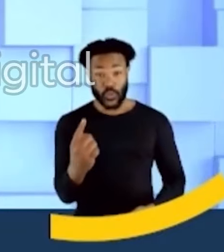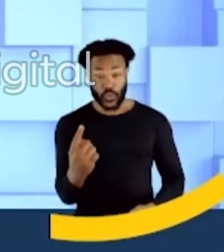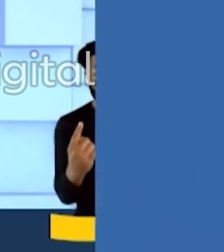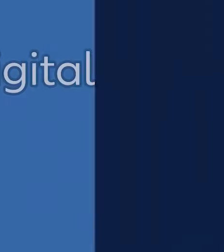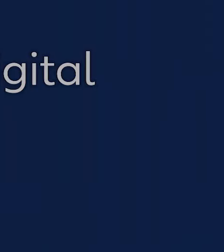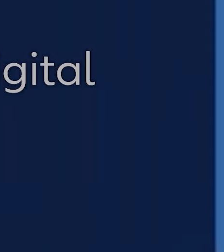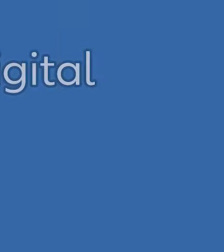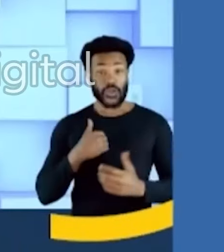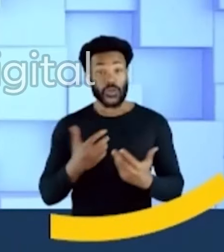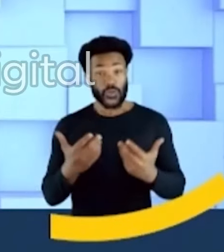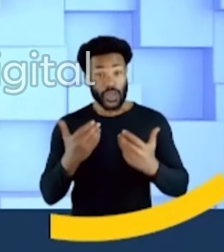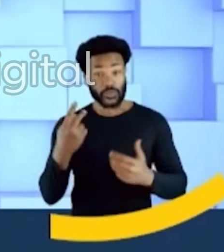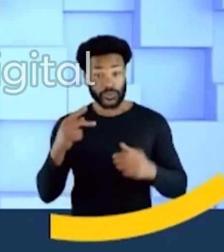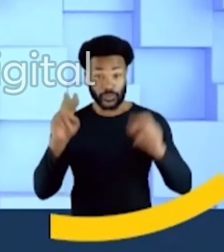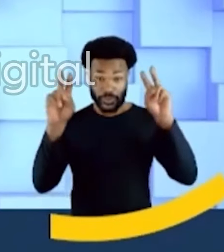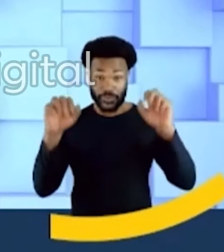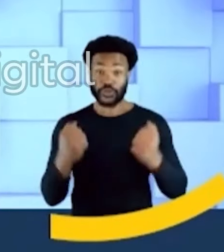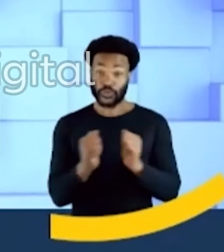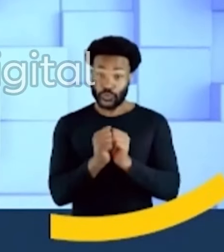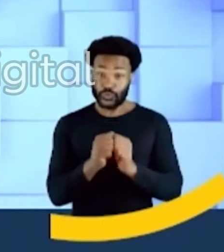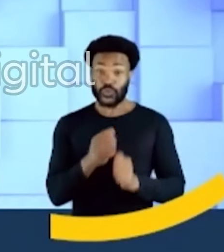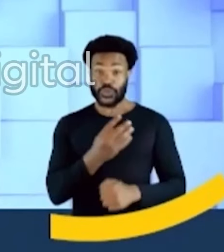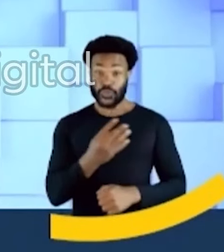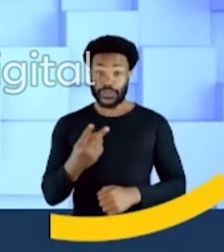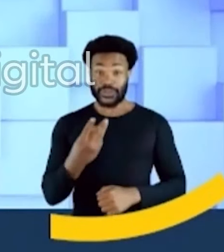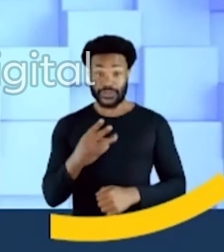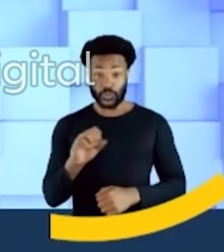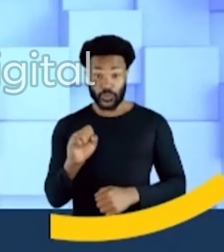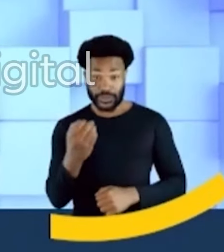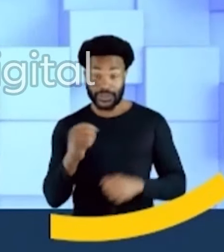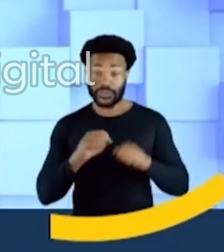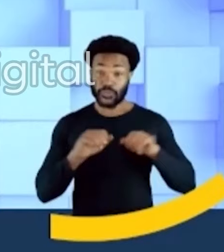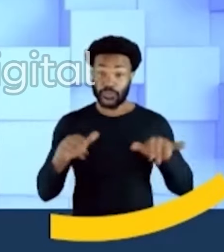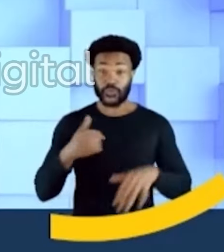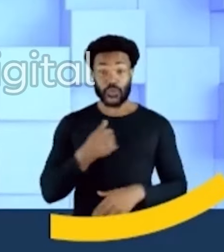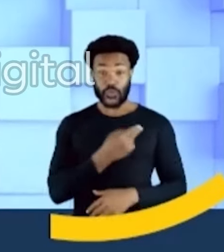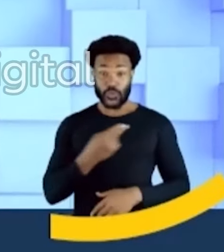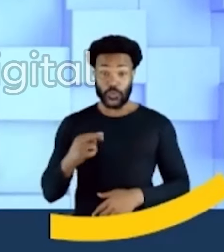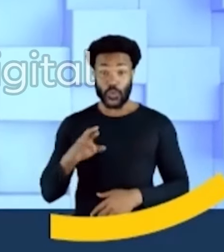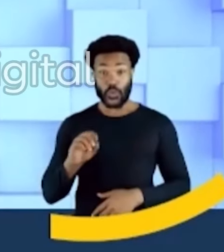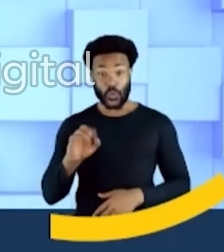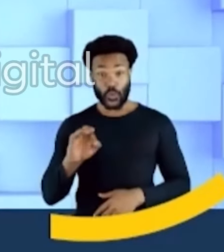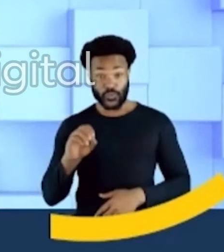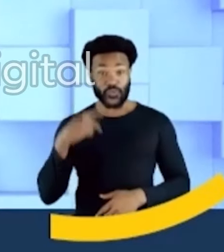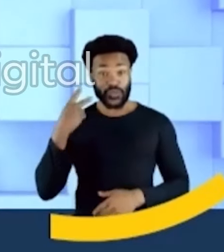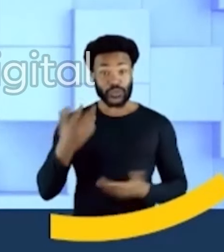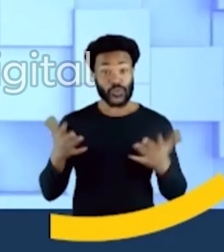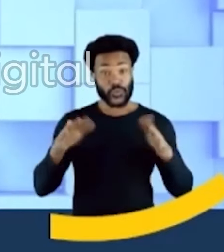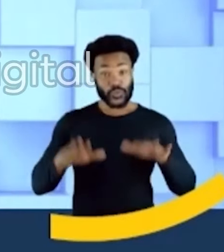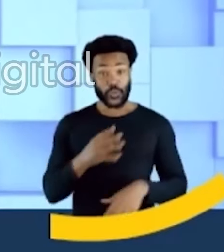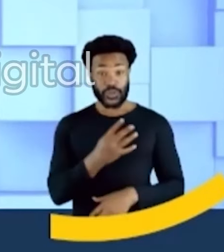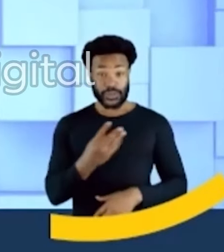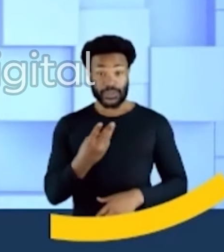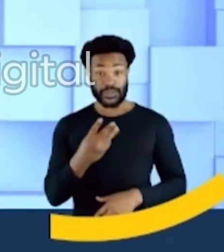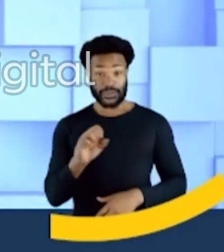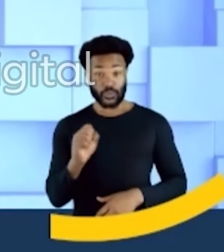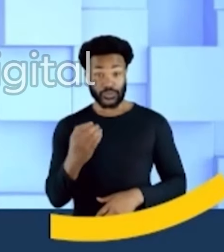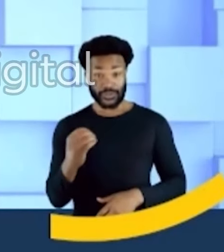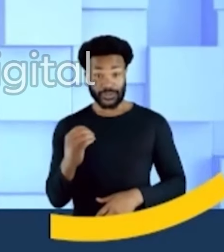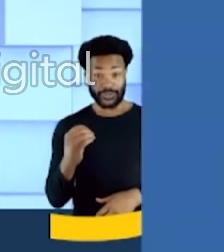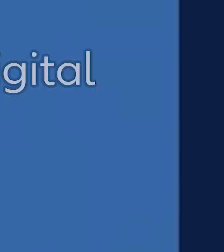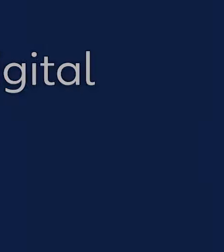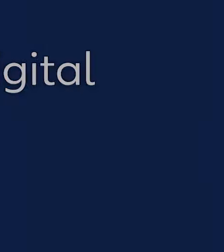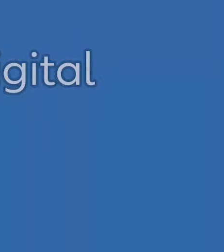-5-1. Quero abraçar a sua causa, 44-380. Anote e compartilhe. Sou o Rodolfo Despachante, o vereador da Inclusão, 44